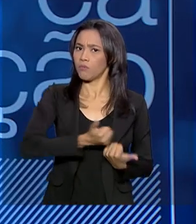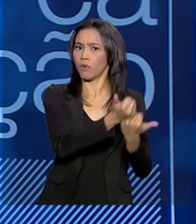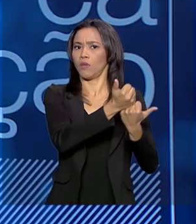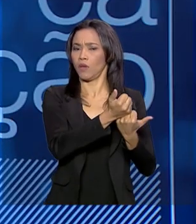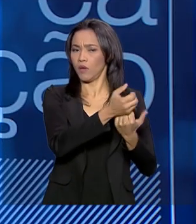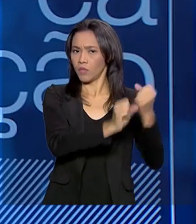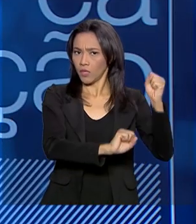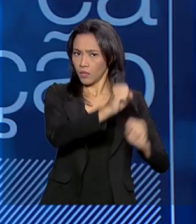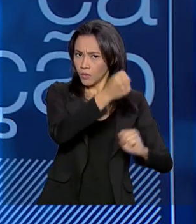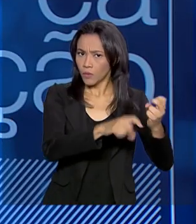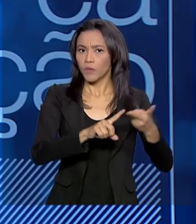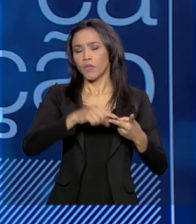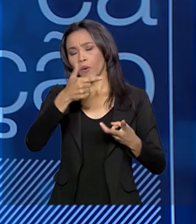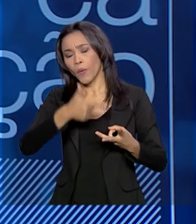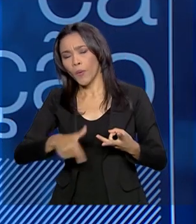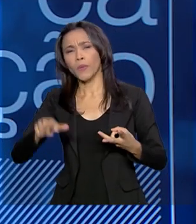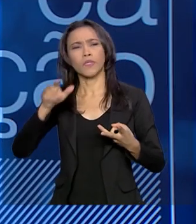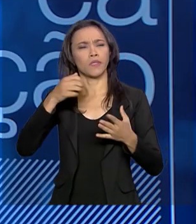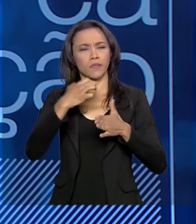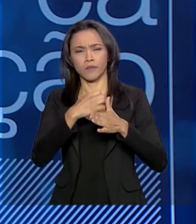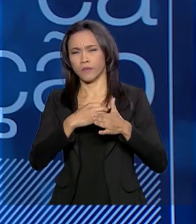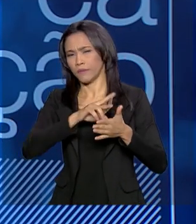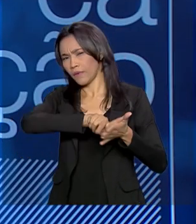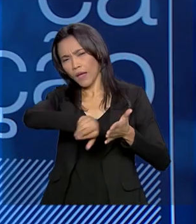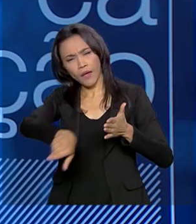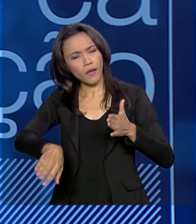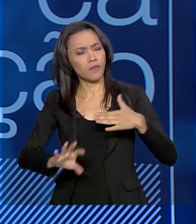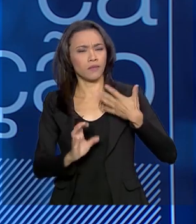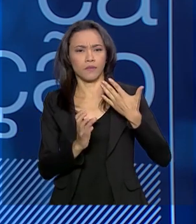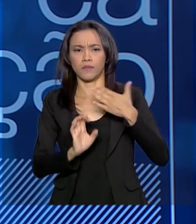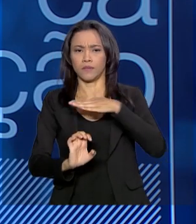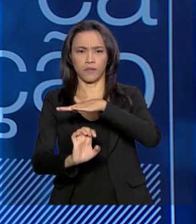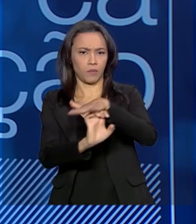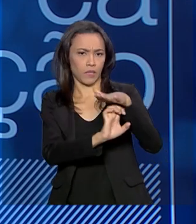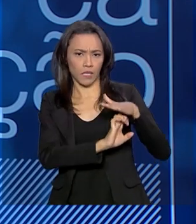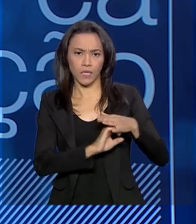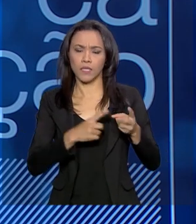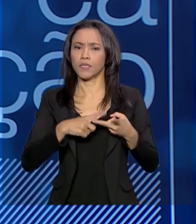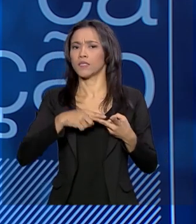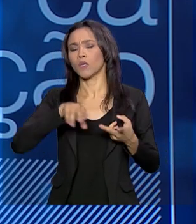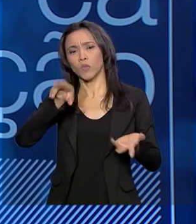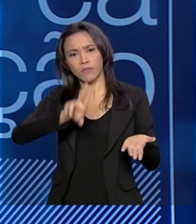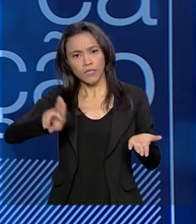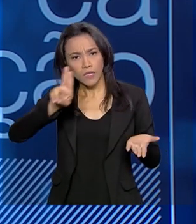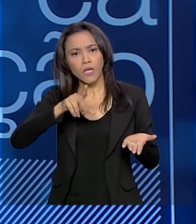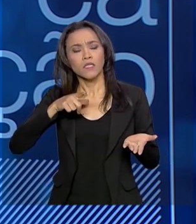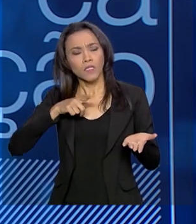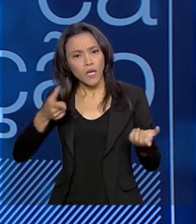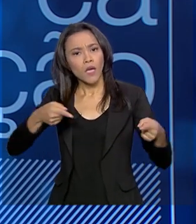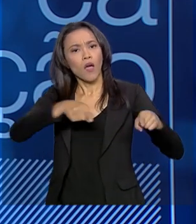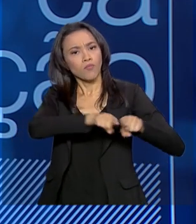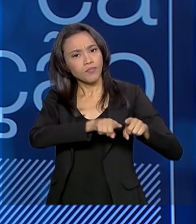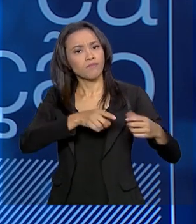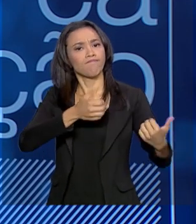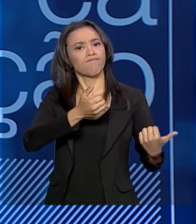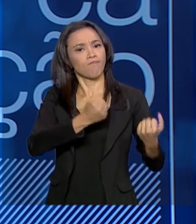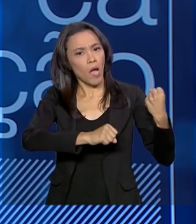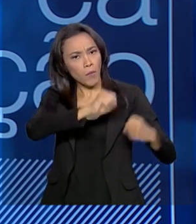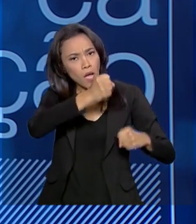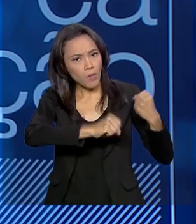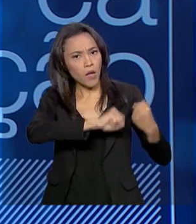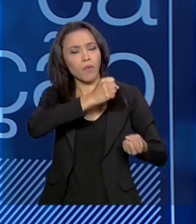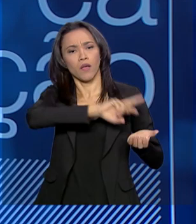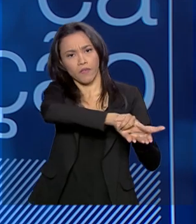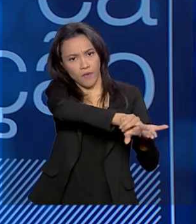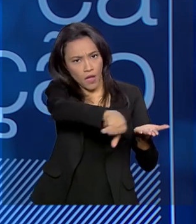Caltech, a Embraer, várias empresas. A área de medicina, várias universidades. Tem, assim, uma interação boa com o setor produtivo,